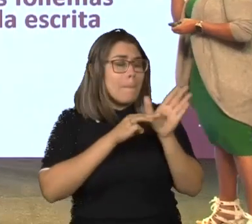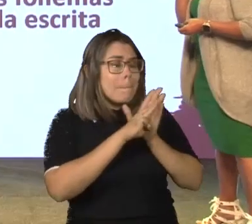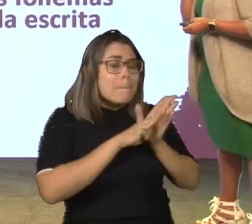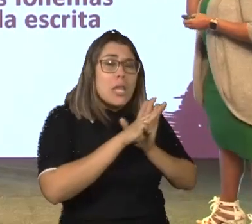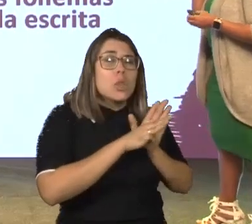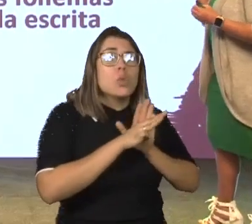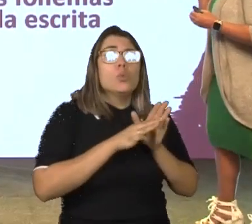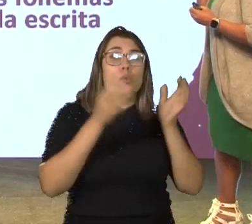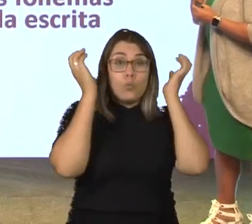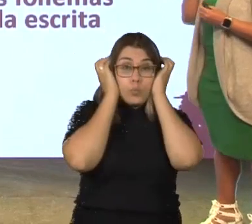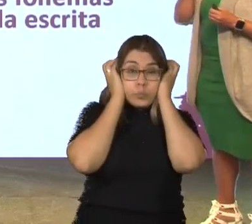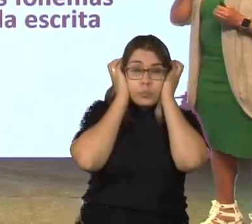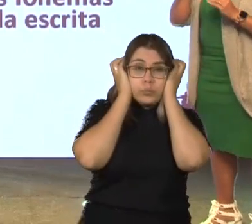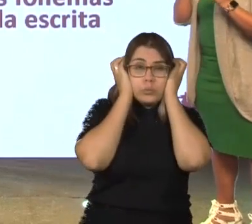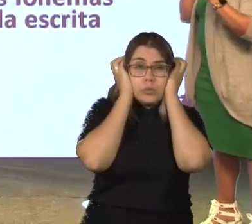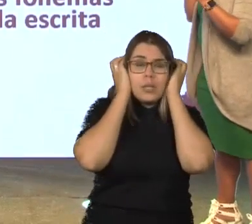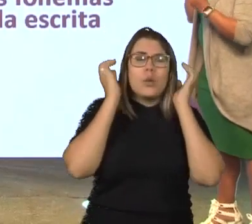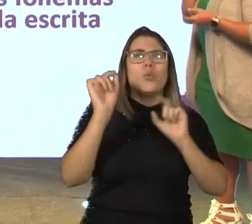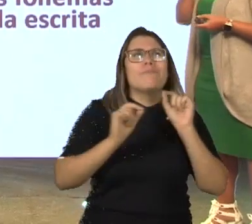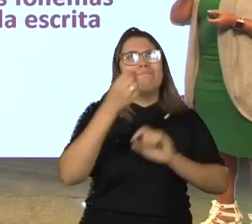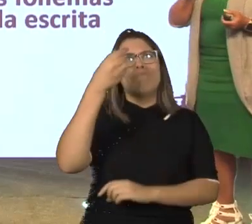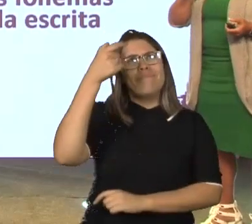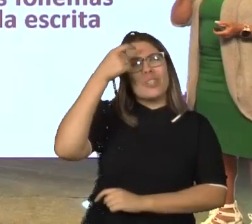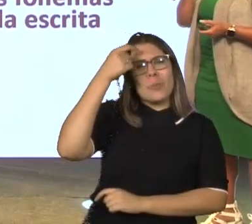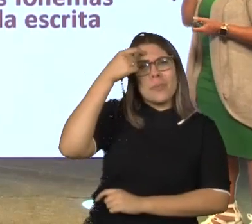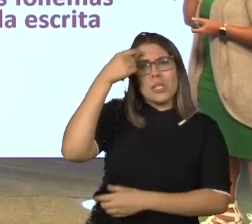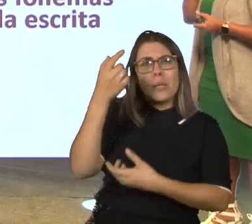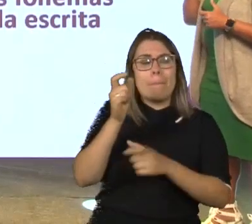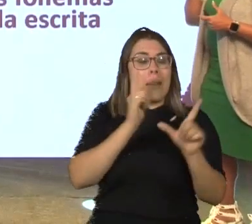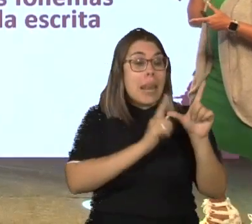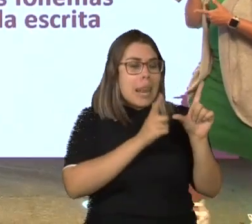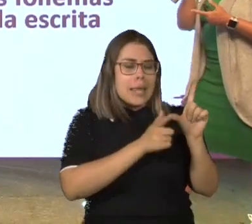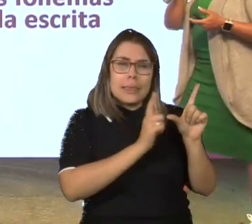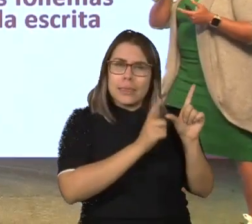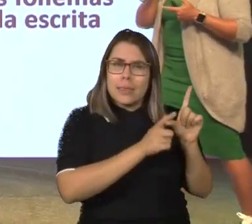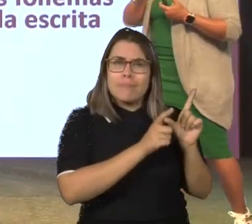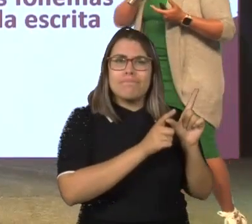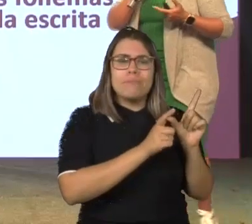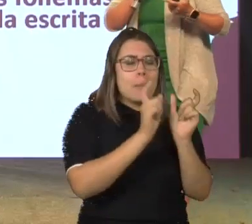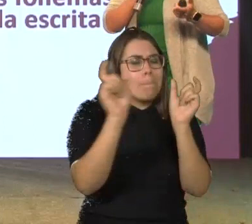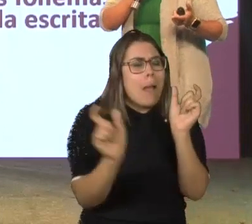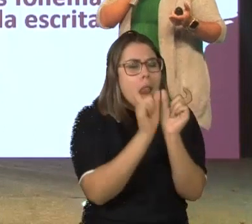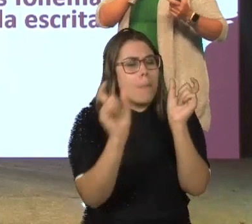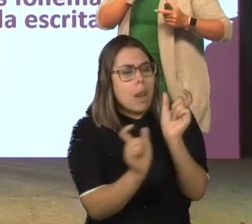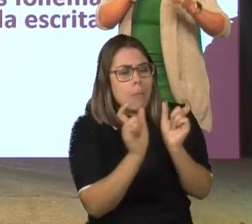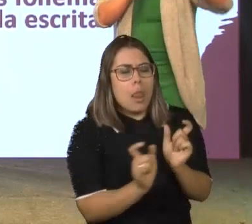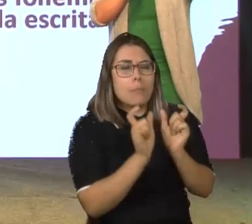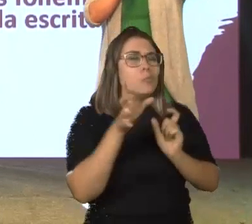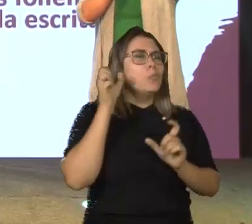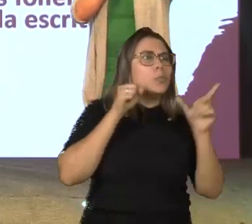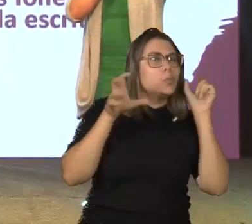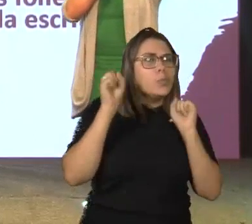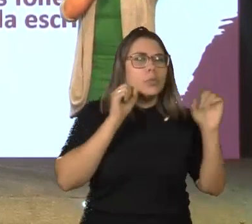vem fundamentando-se na ideia da compreensão e consciência dos fonemas, utilizamos para a elaboração da escrita. Então,